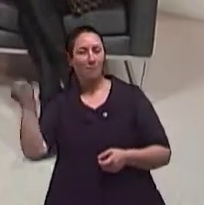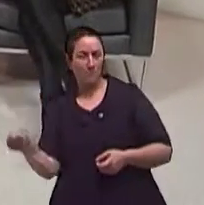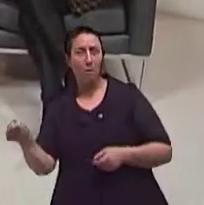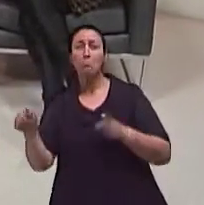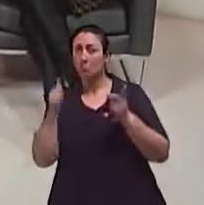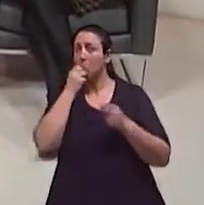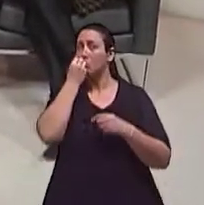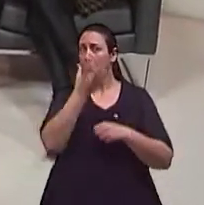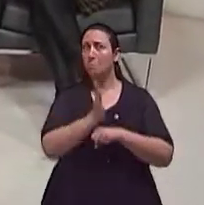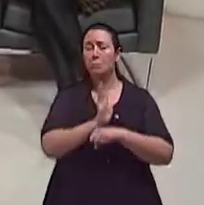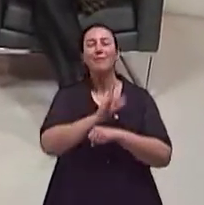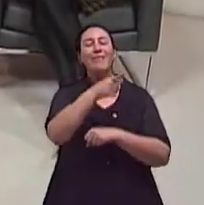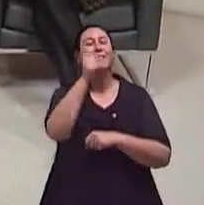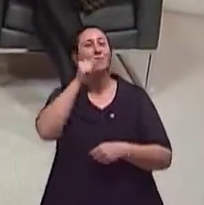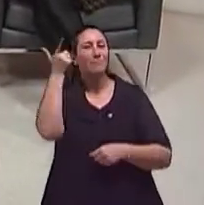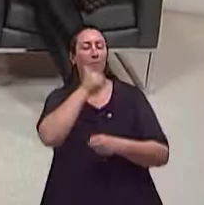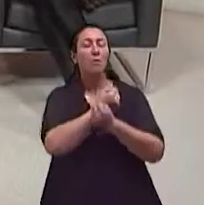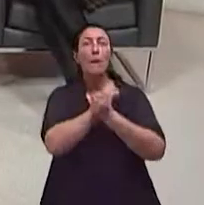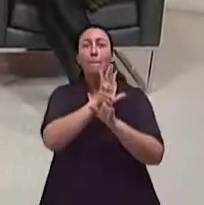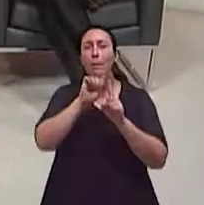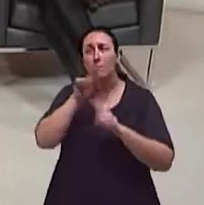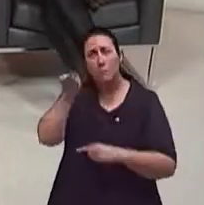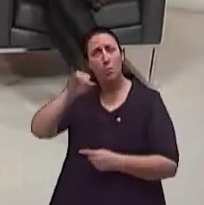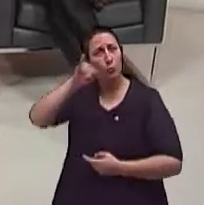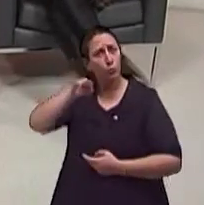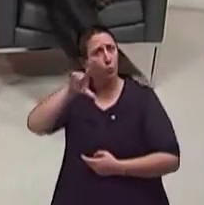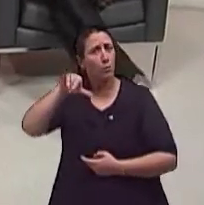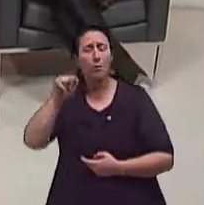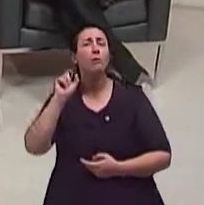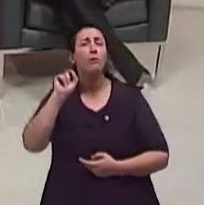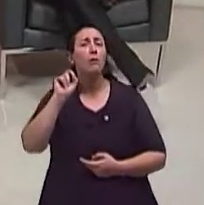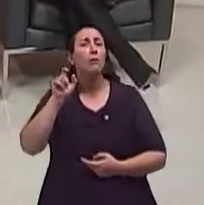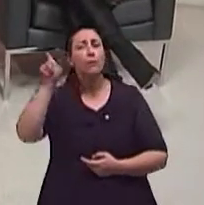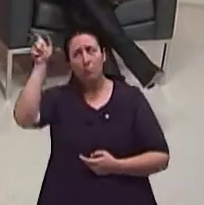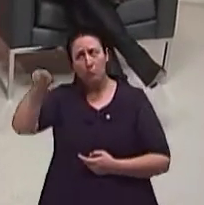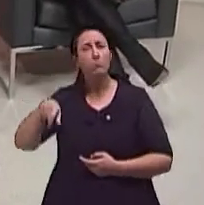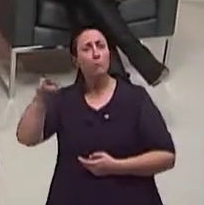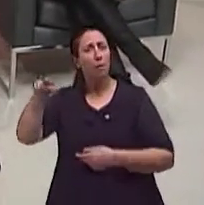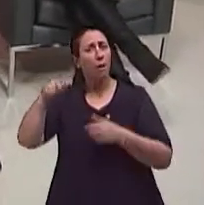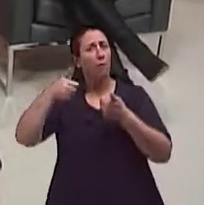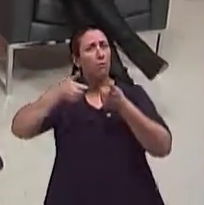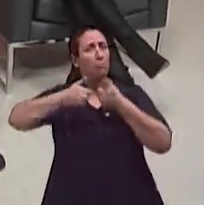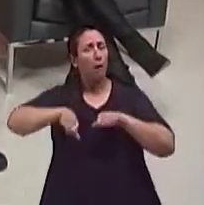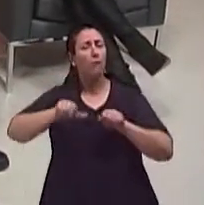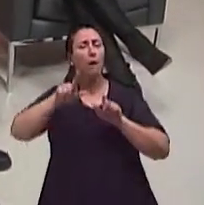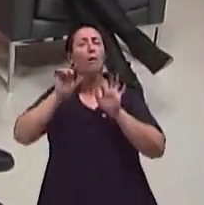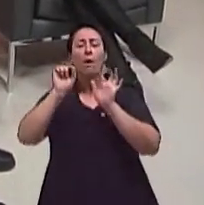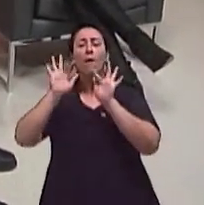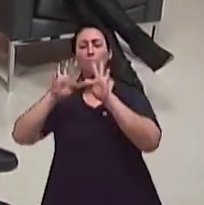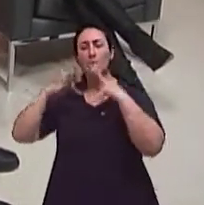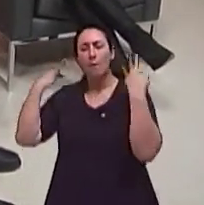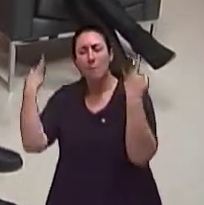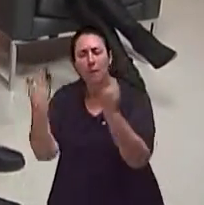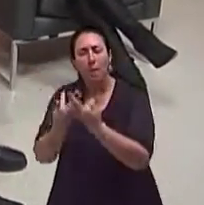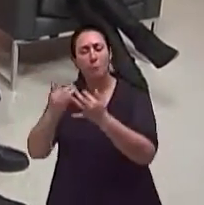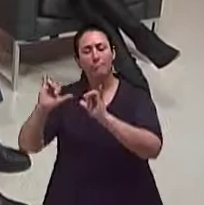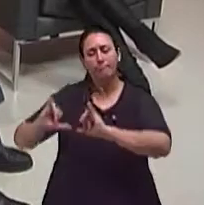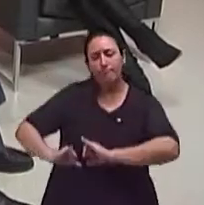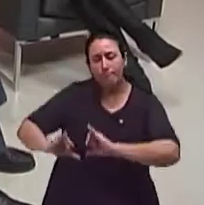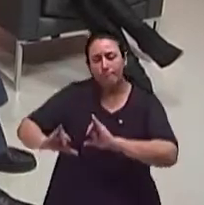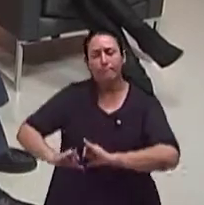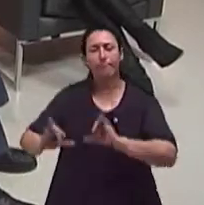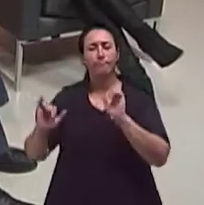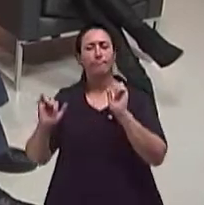muito bem mesmo, mas num filme que ela estava totalmente desglamurizada. Um drama familiar, que ela estava sem